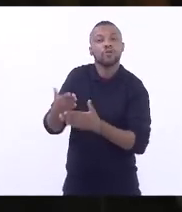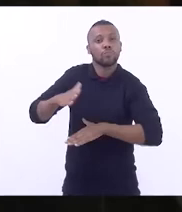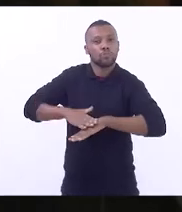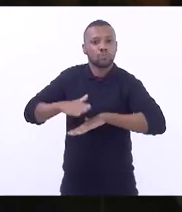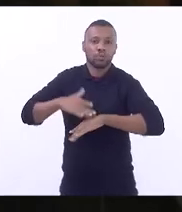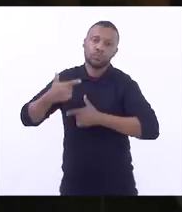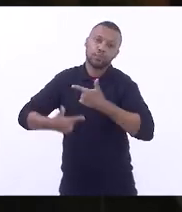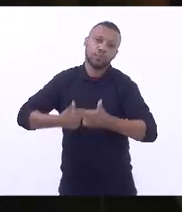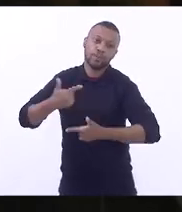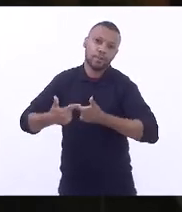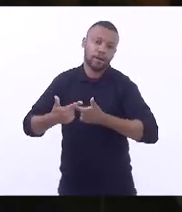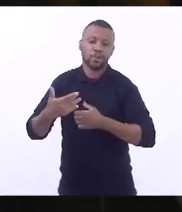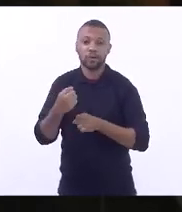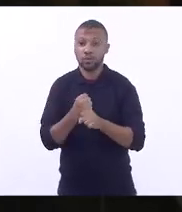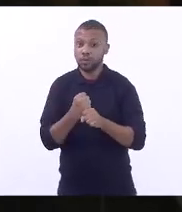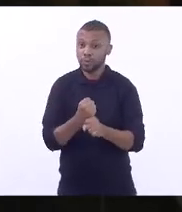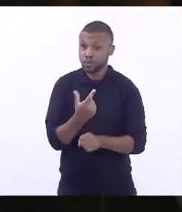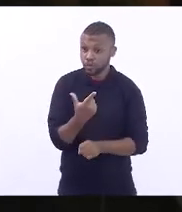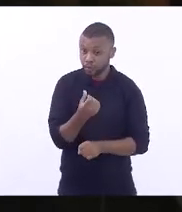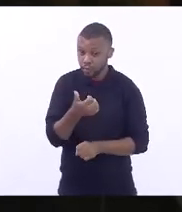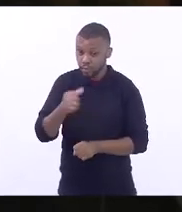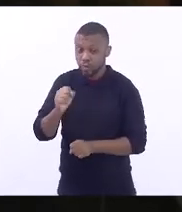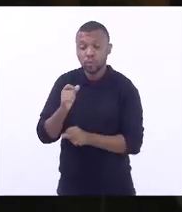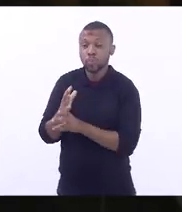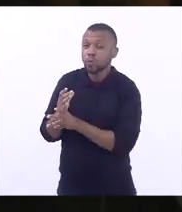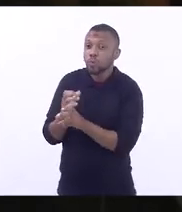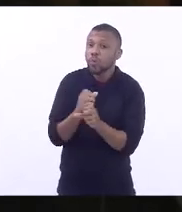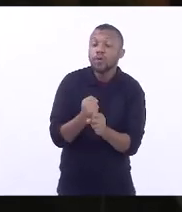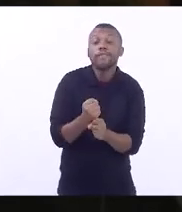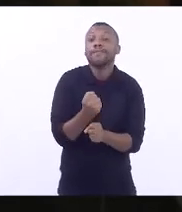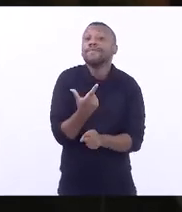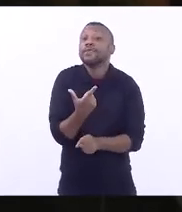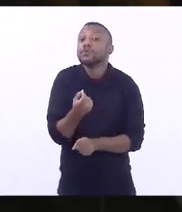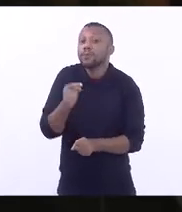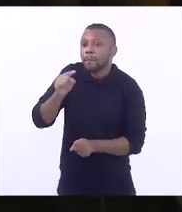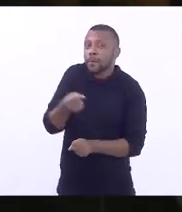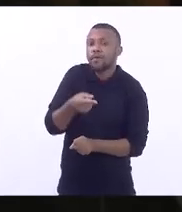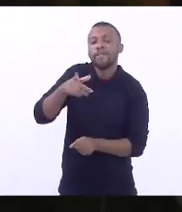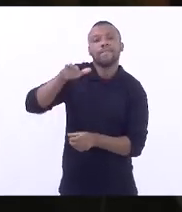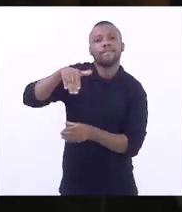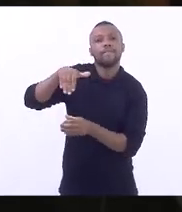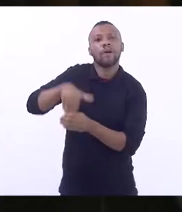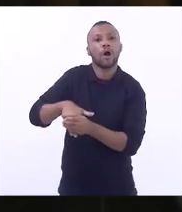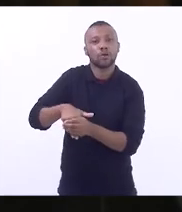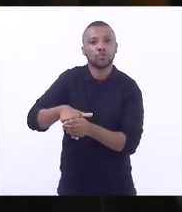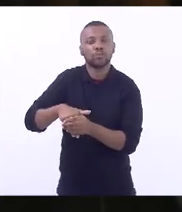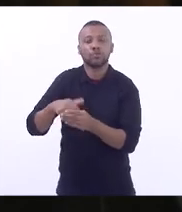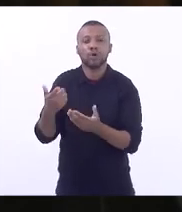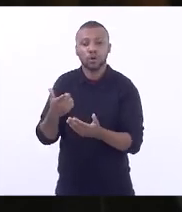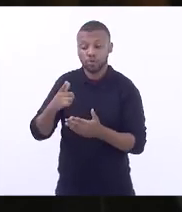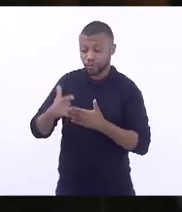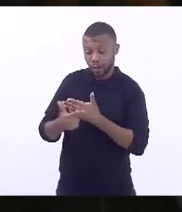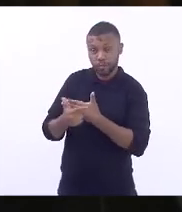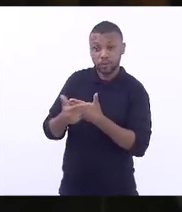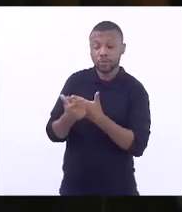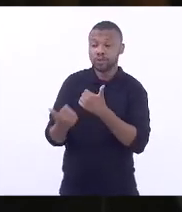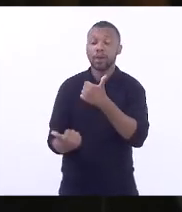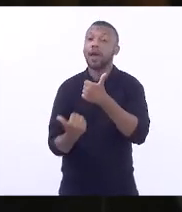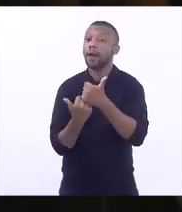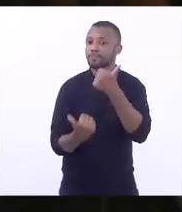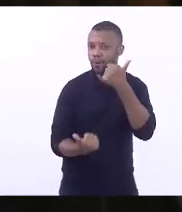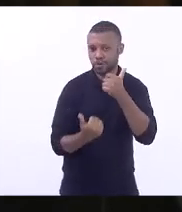Em 2018, com aproximadamente 20 mil votos, me colocaram como suplente no meu partido. Segundo,